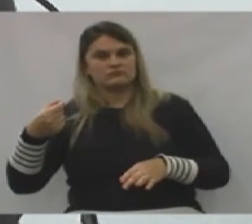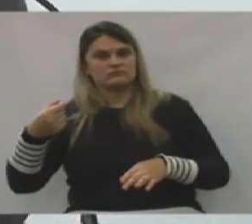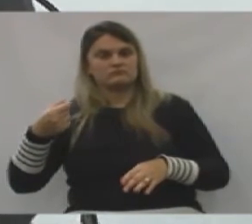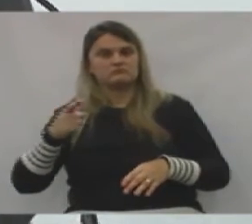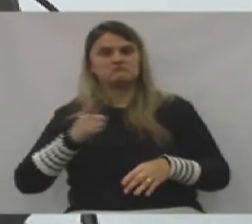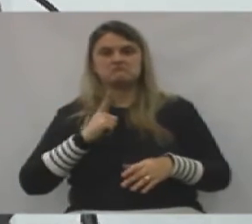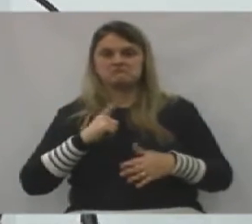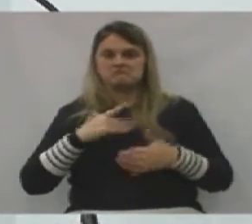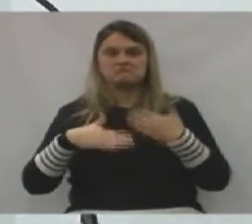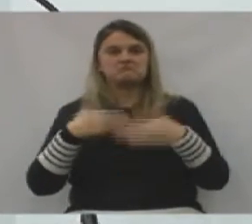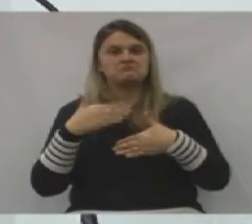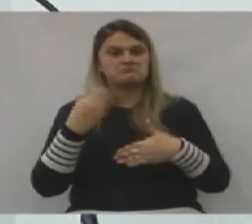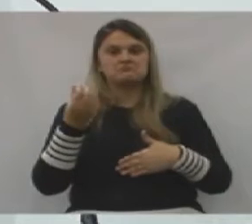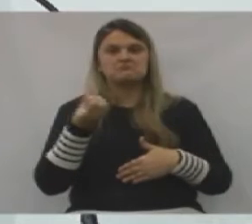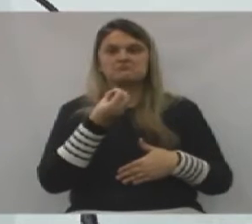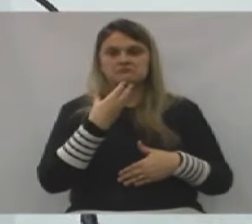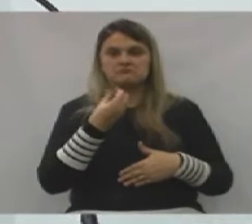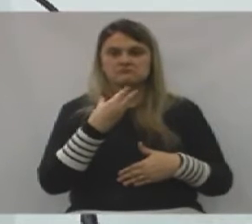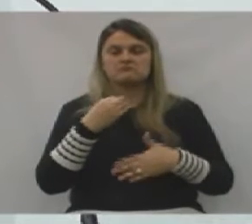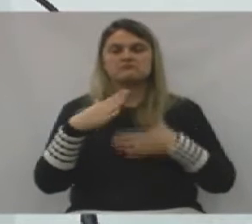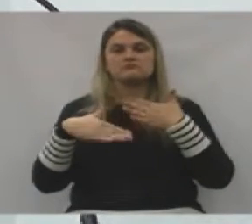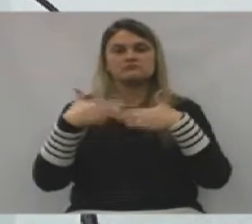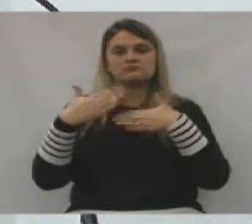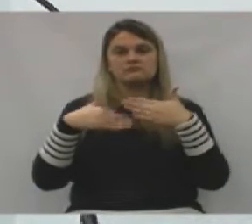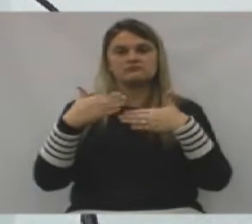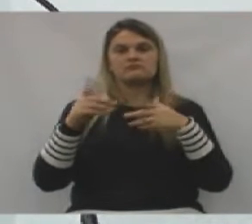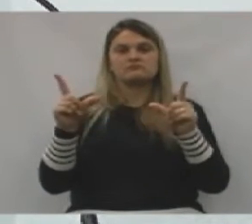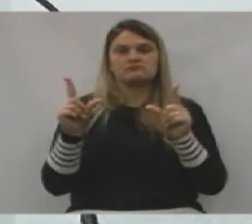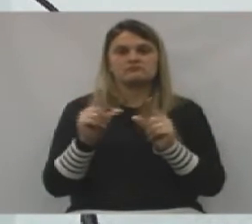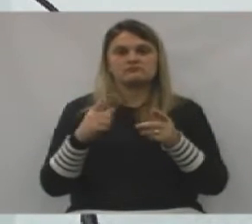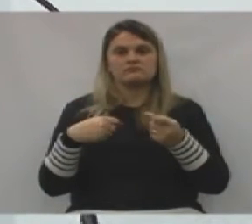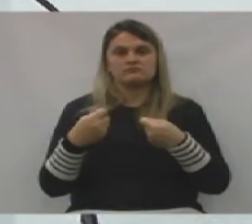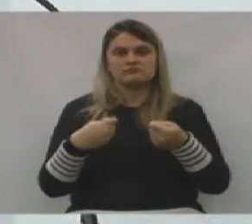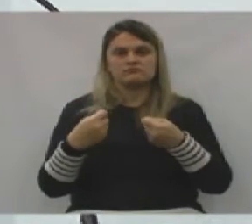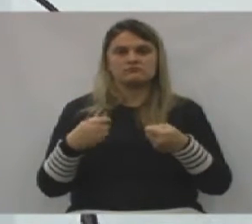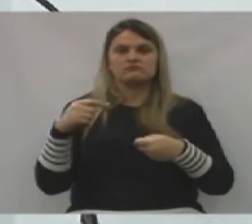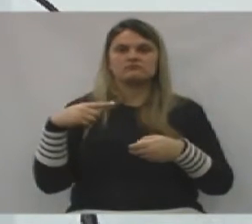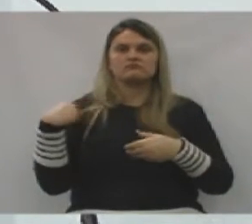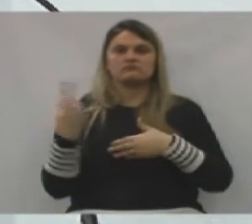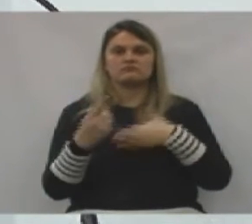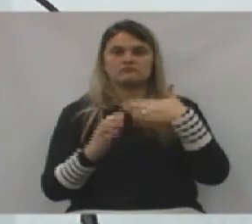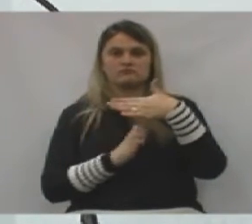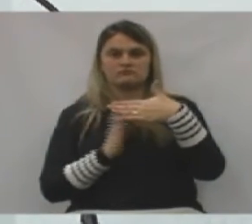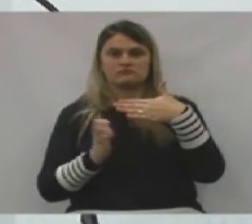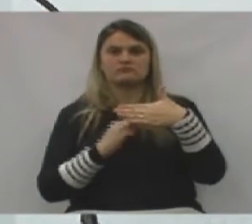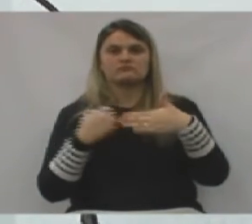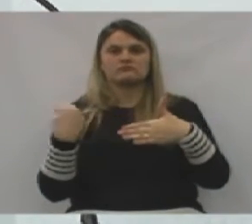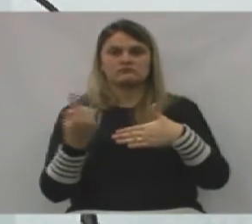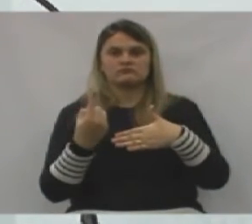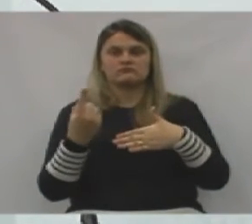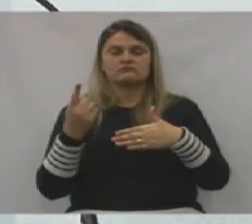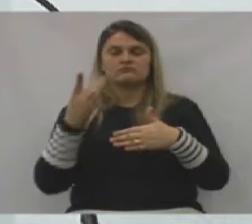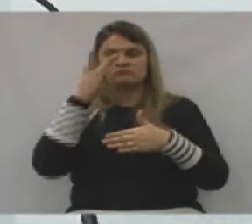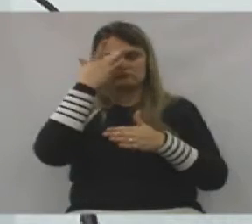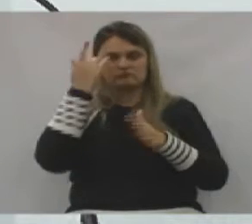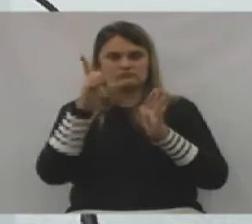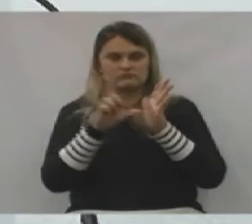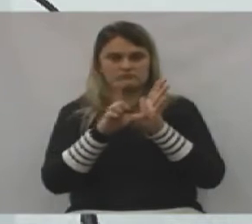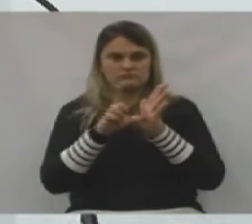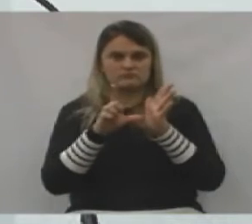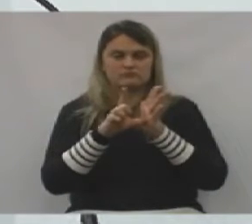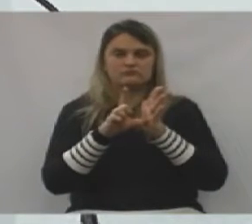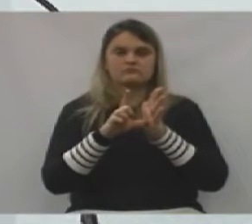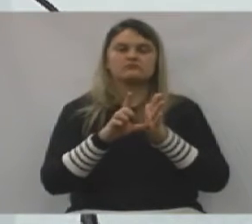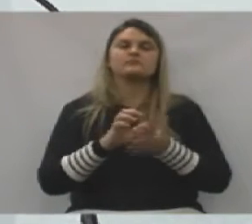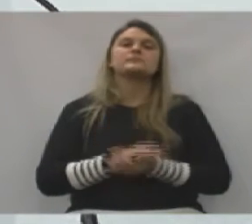fantástica de desenvolvimento econômico para os nossos empresários, para os nossos empreendedores, para